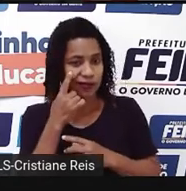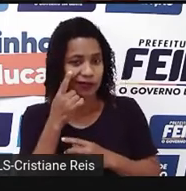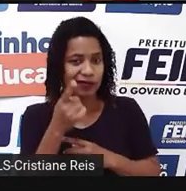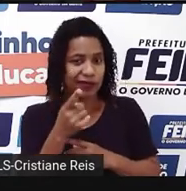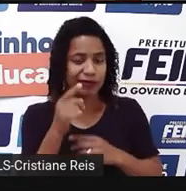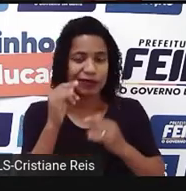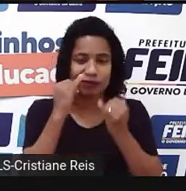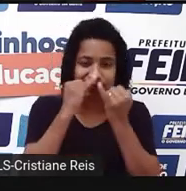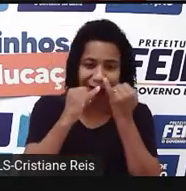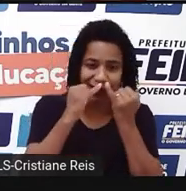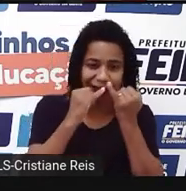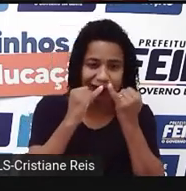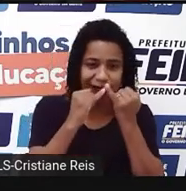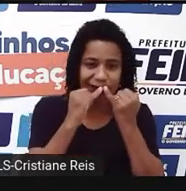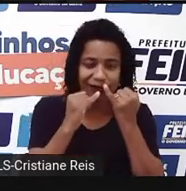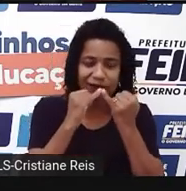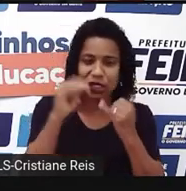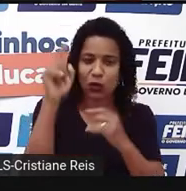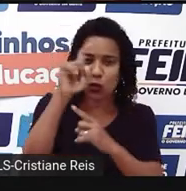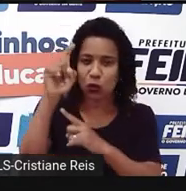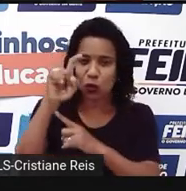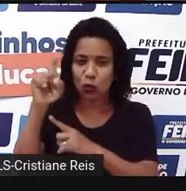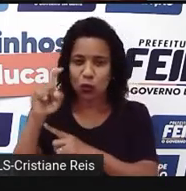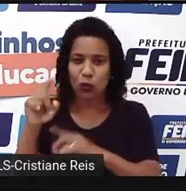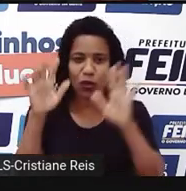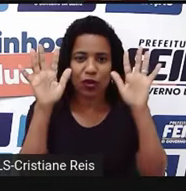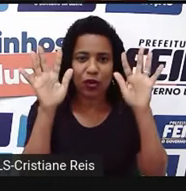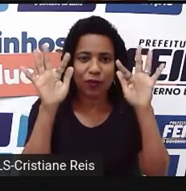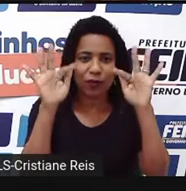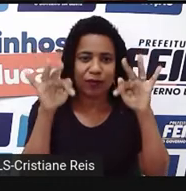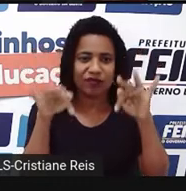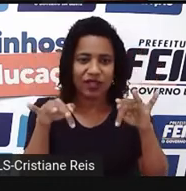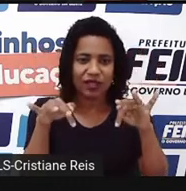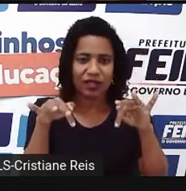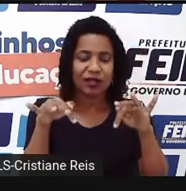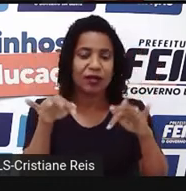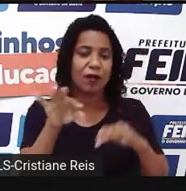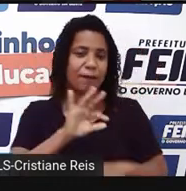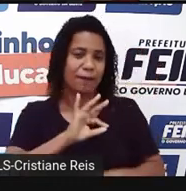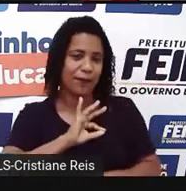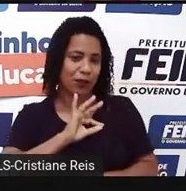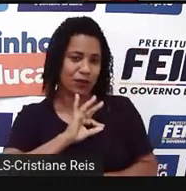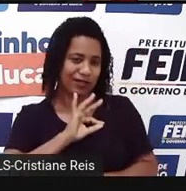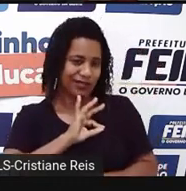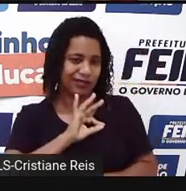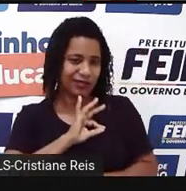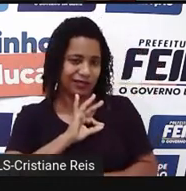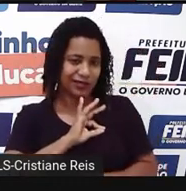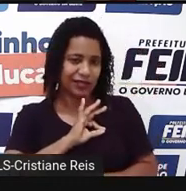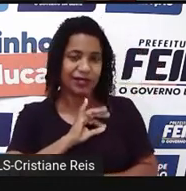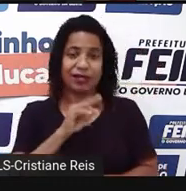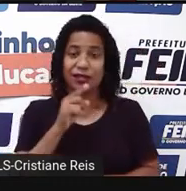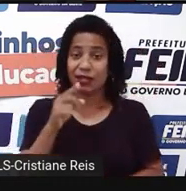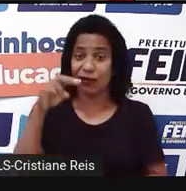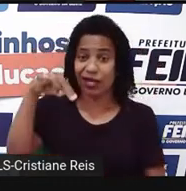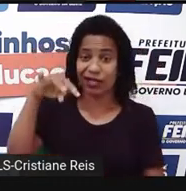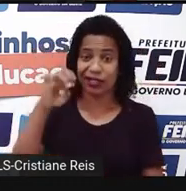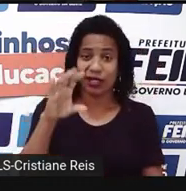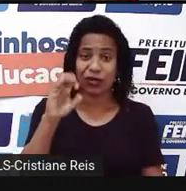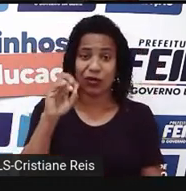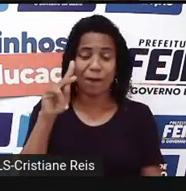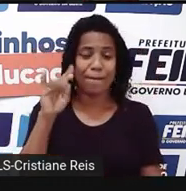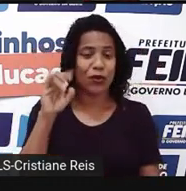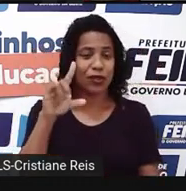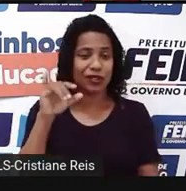completas, mas a gente entende que tem escrito ali, fim, polícia. Então, essa necropolítica ou política da